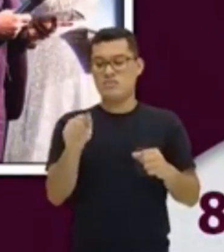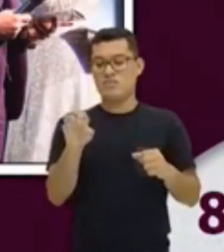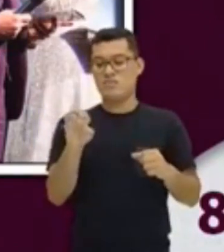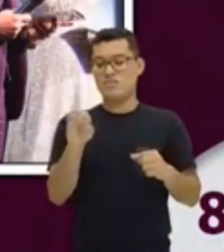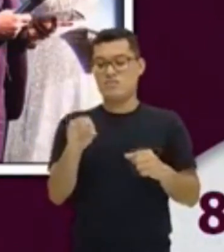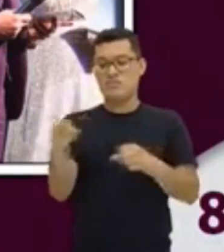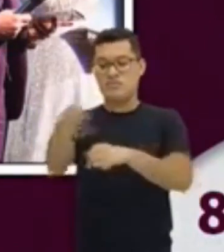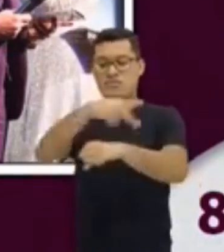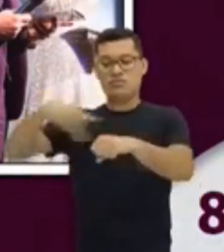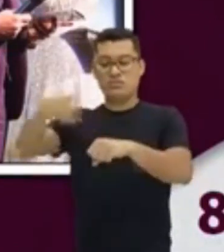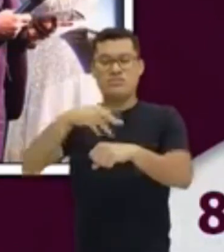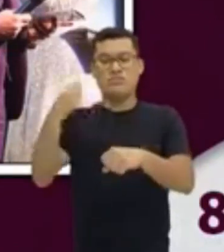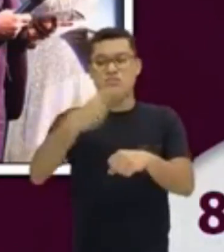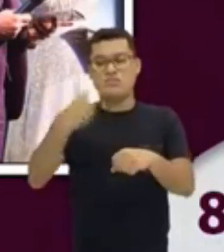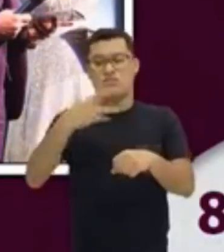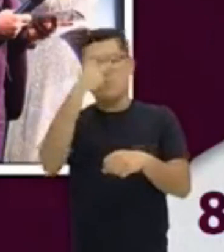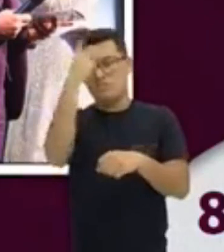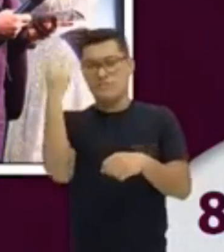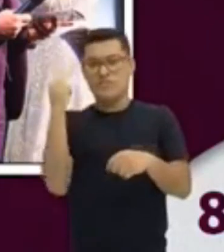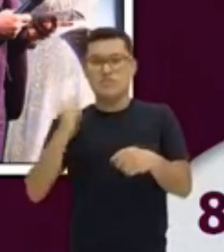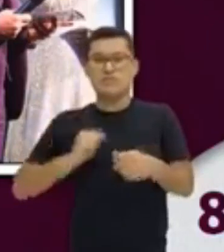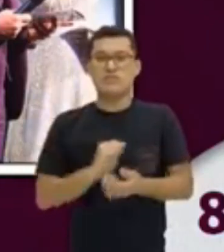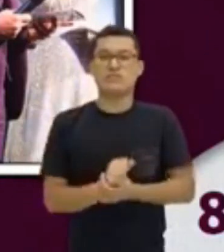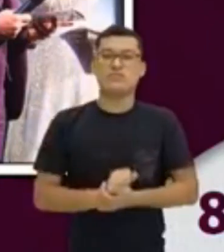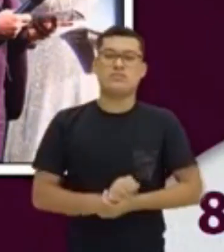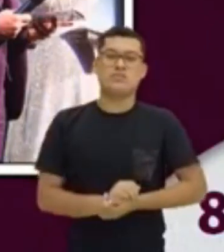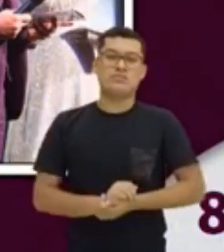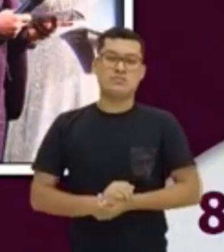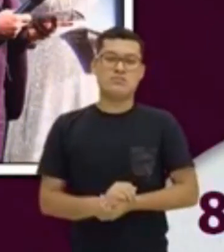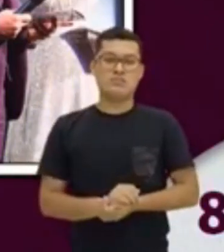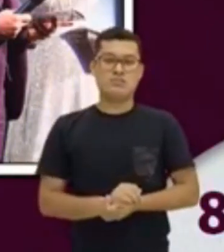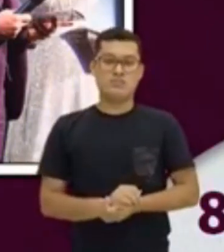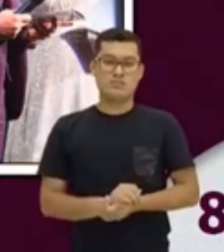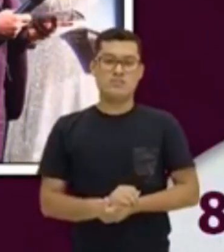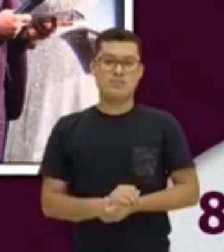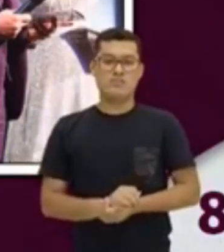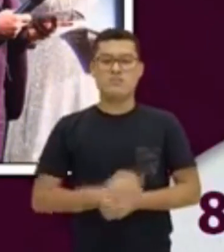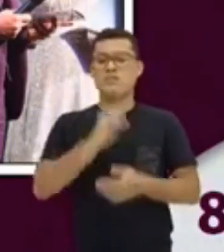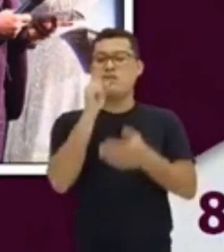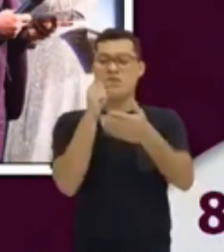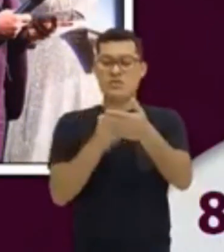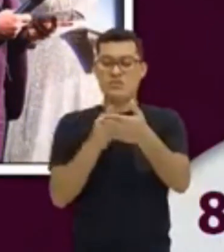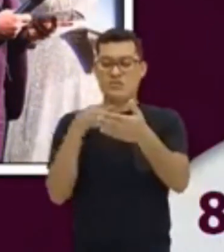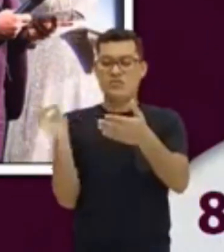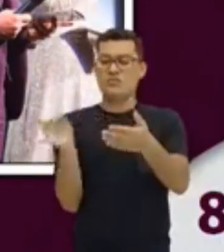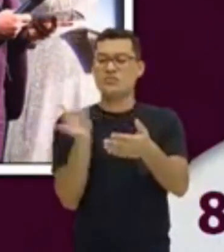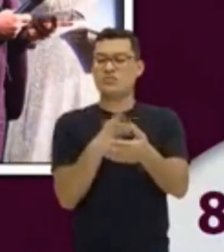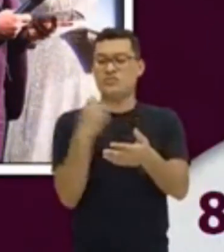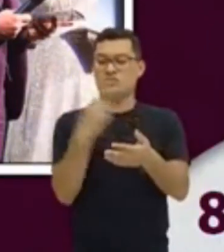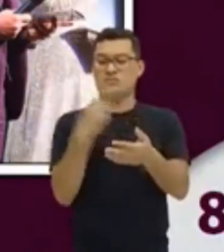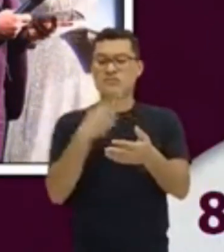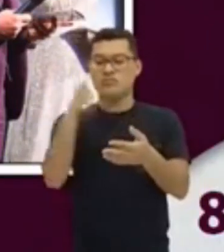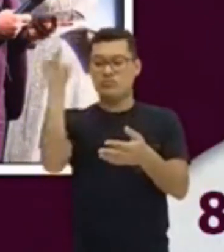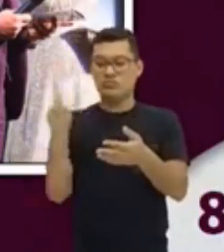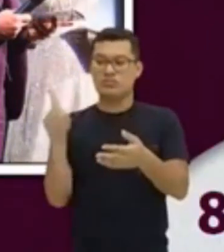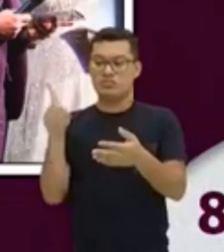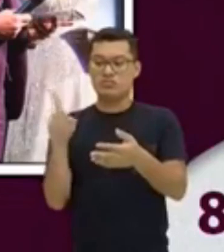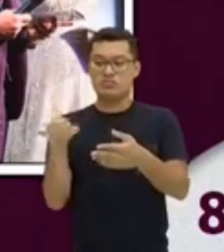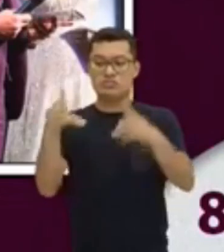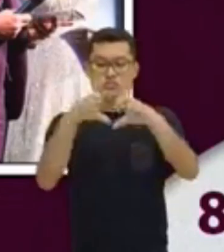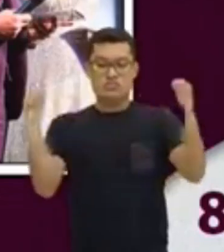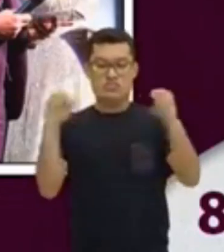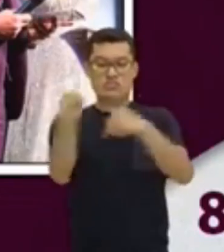duas pessoas aqui. Olha só como ele aponta. These, are, esses são os nossos dois diretores de Hong Kong.